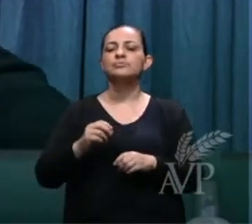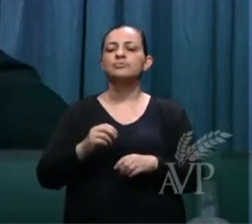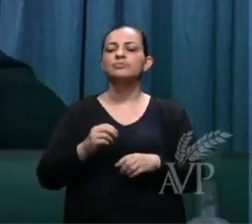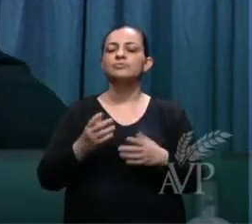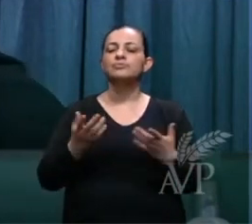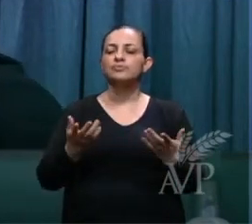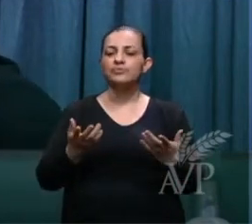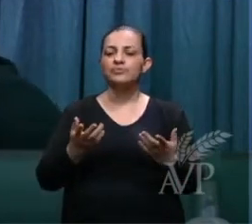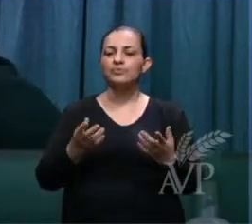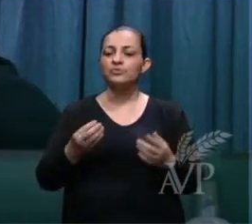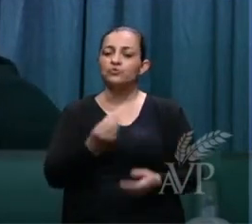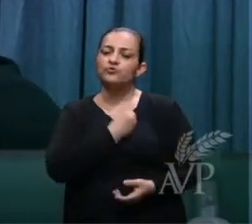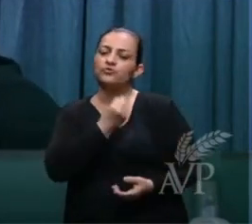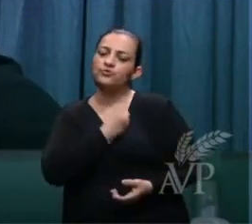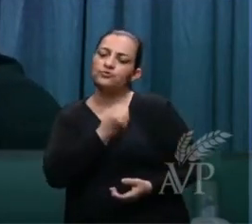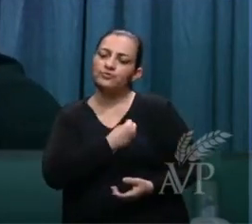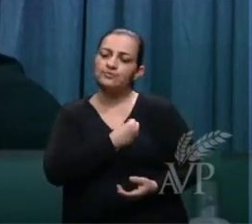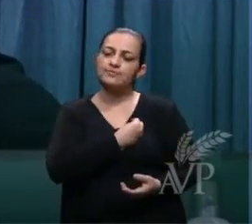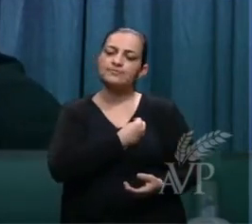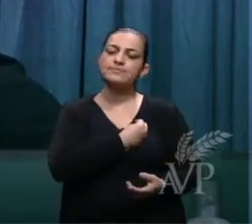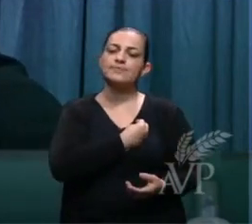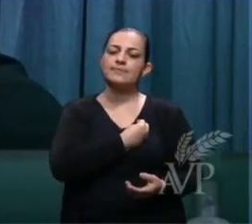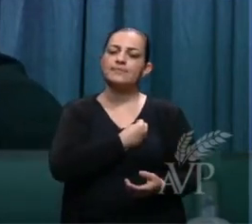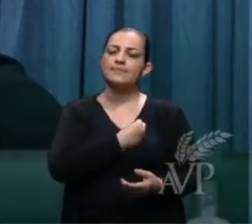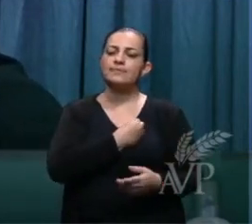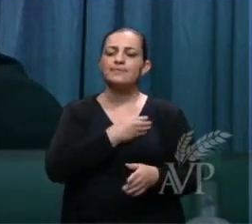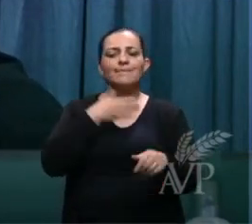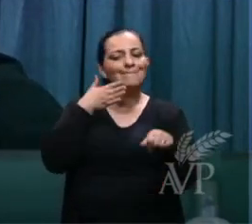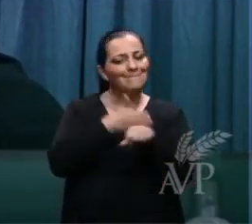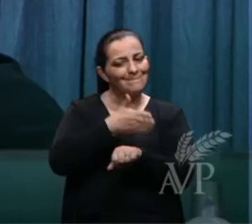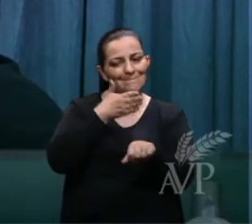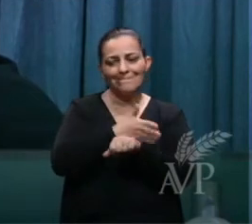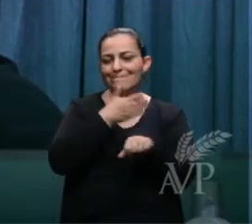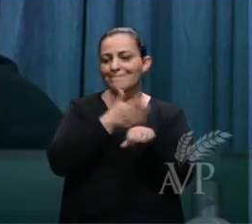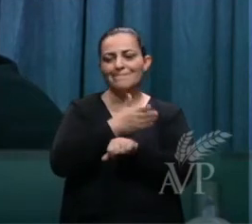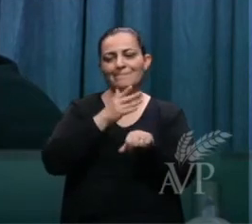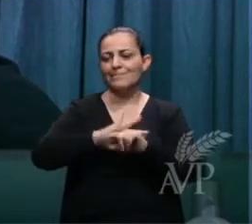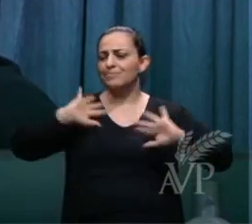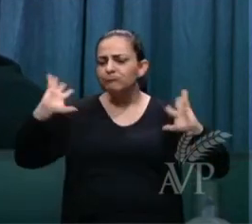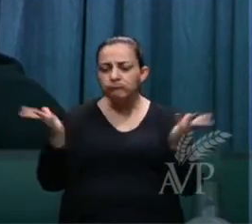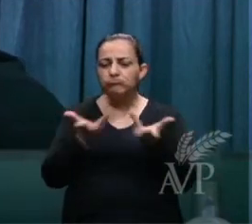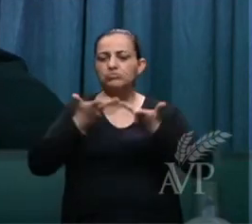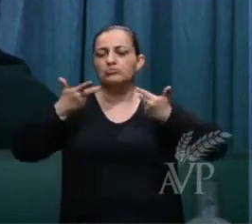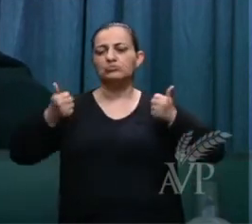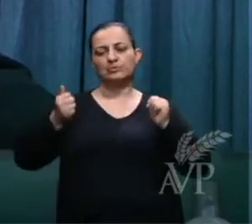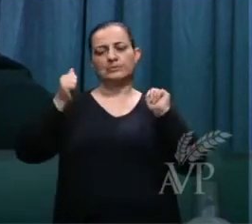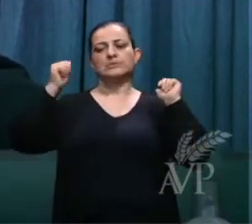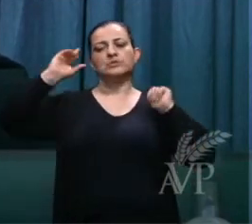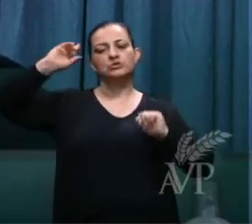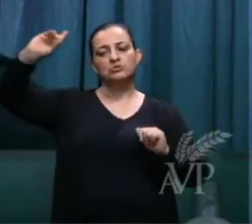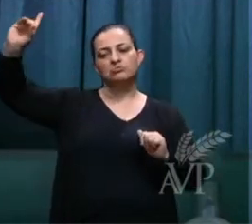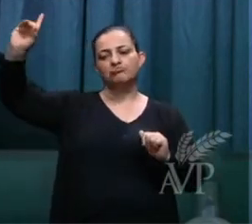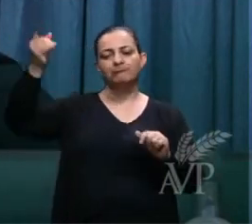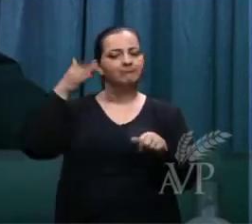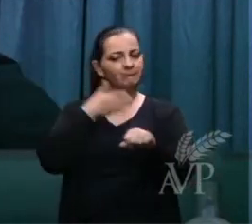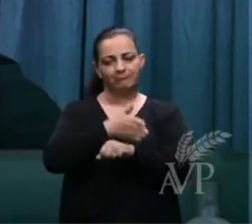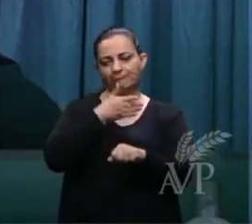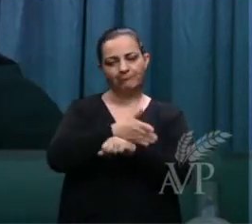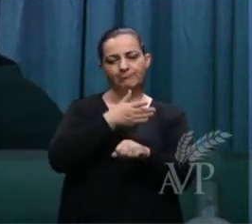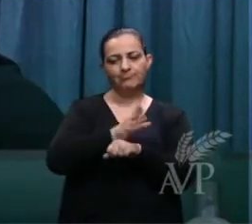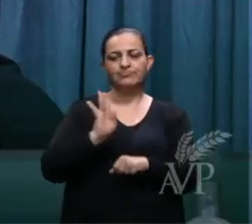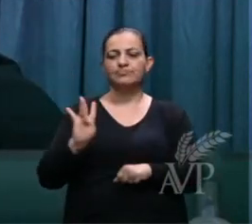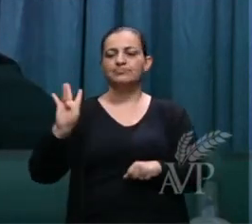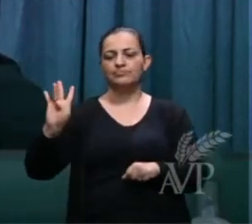viver e participar da glória de Deus eles não pertencem a noiva